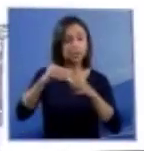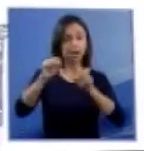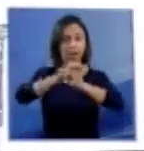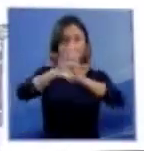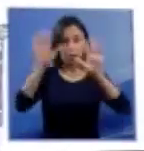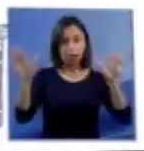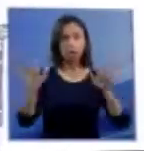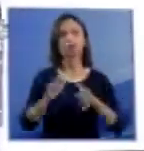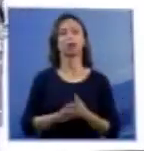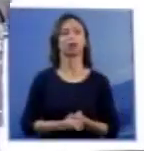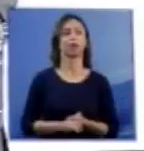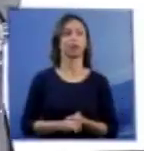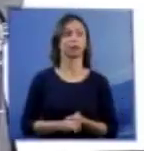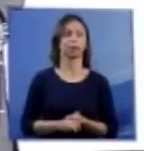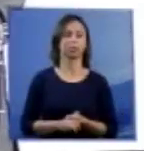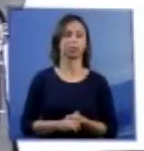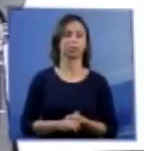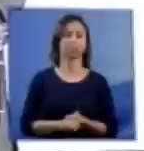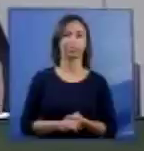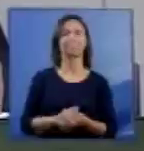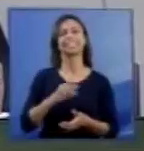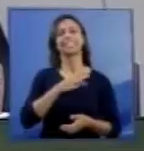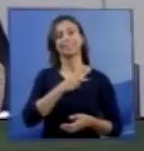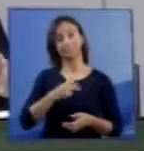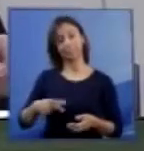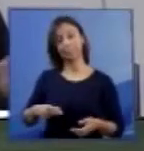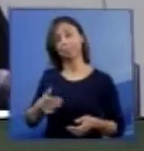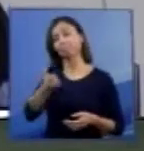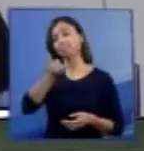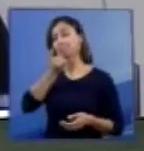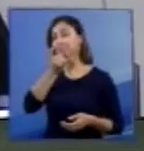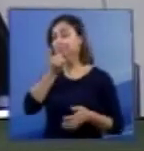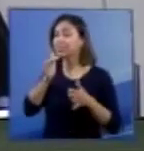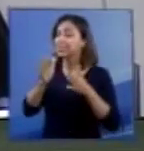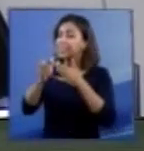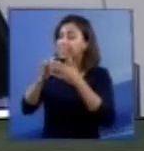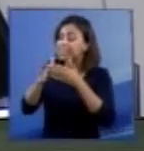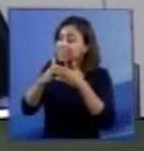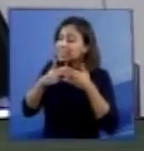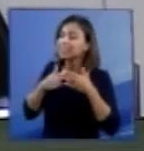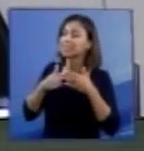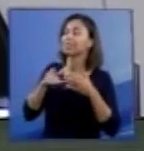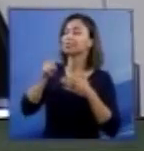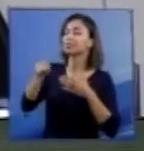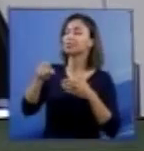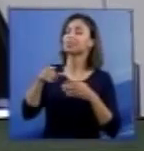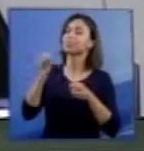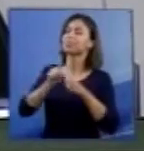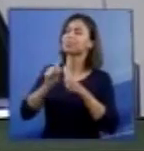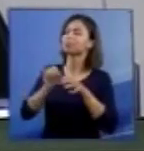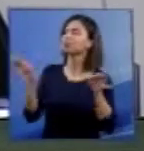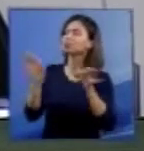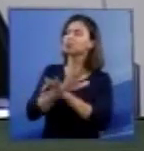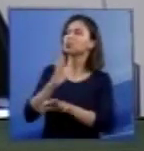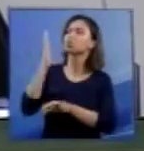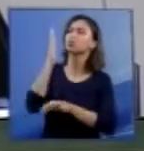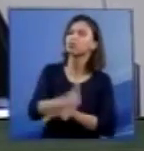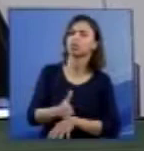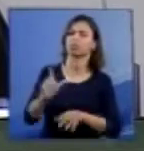Acatauassu talvez puderá... Eu pediria apenas que vossa senhoria fosse conclusiva